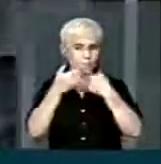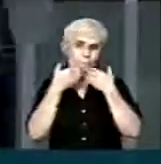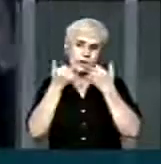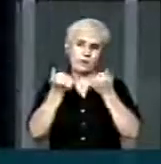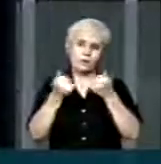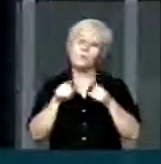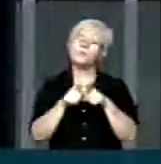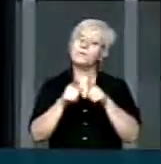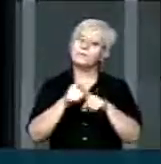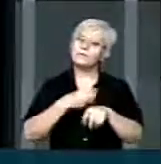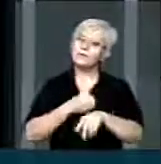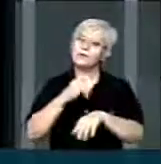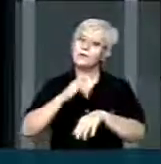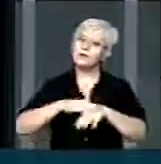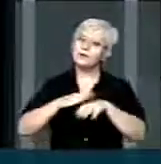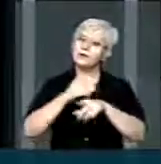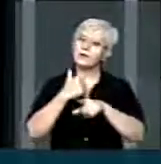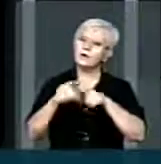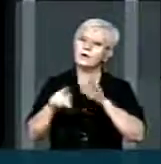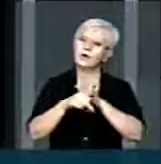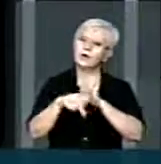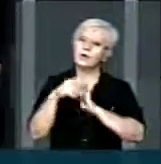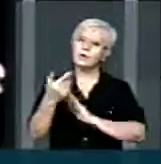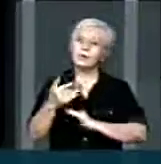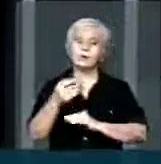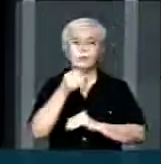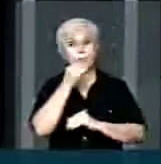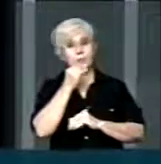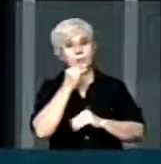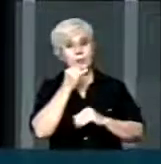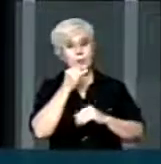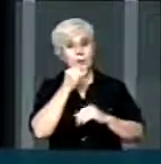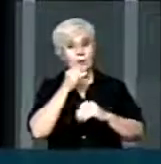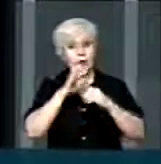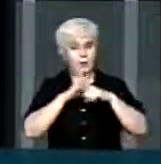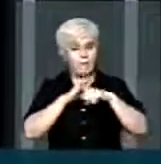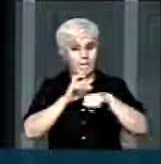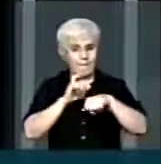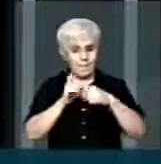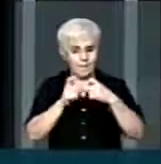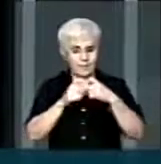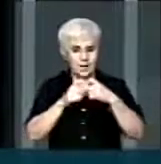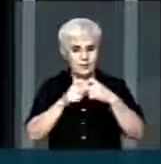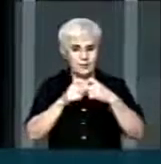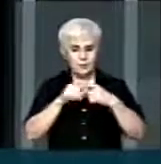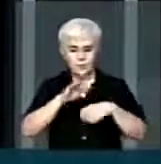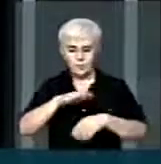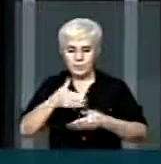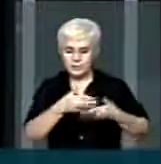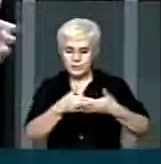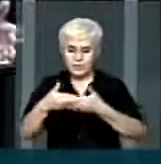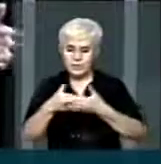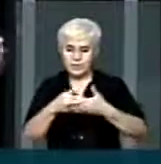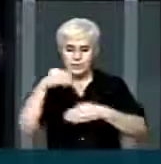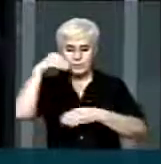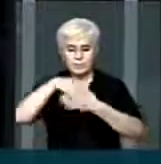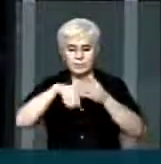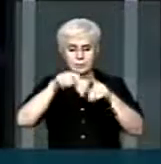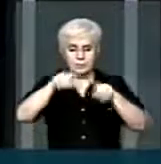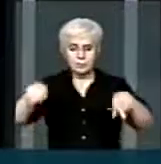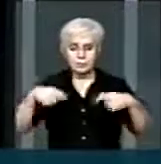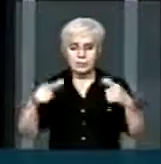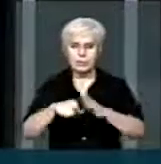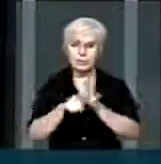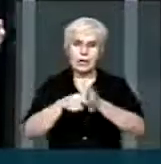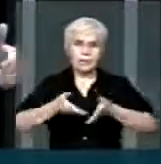políticas das apais foi, por exemplo, o pediatra na sala de parto. O benefício de ação continuada, que tantas pessoas